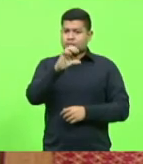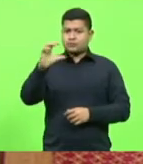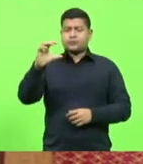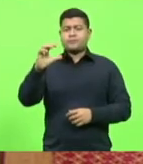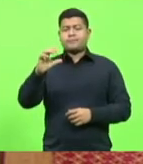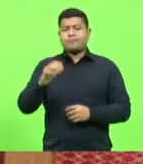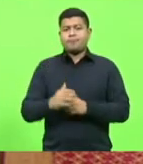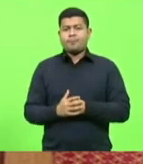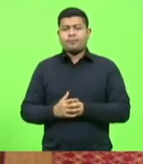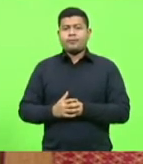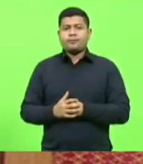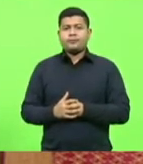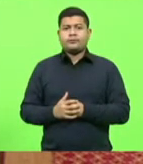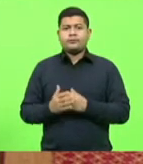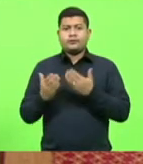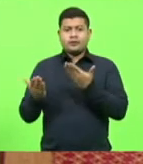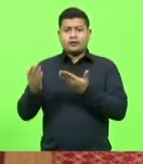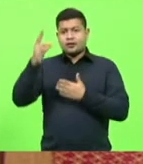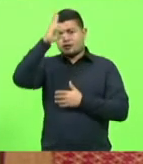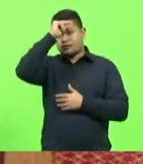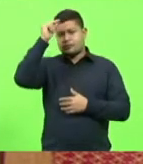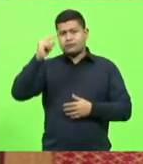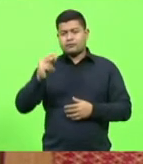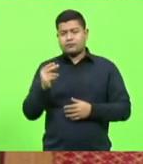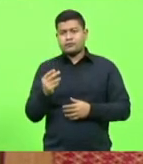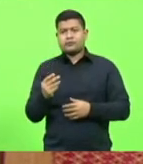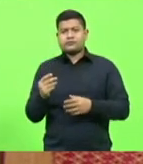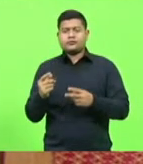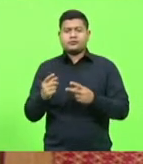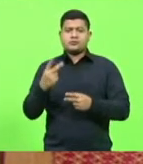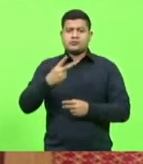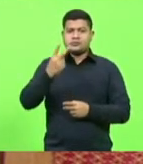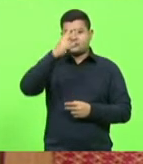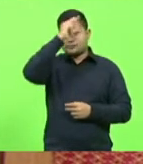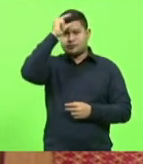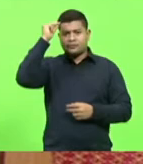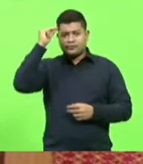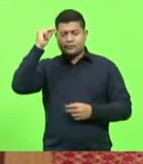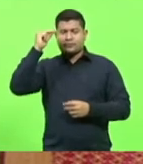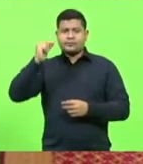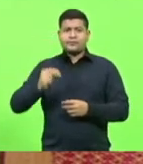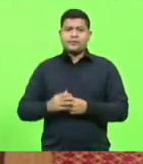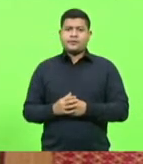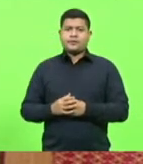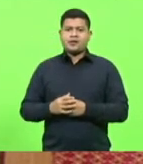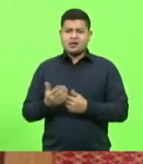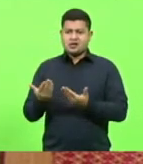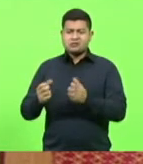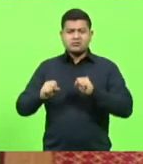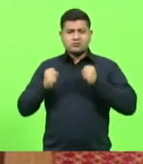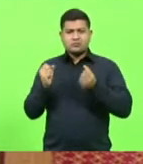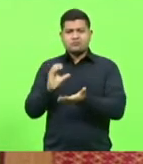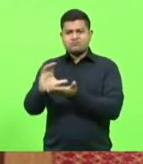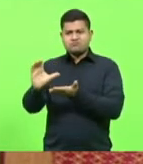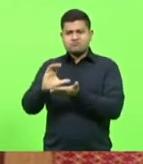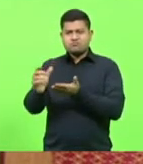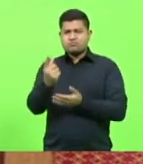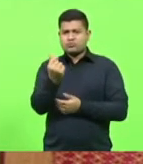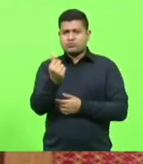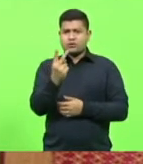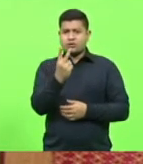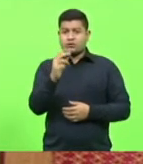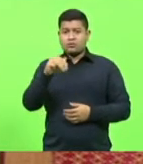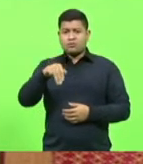o prefeito Fabrício, o vice-prefeito Carlos Humberto, investiram lá quase dois milhões de reais.